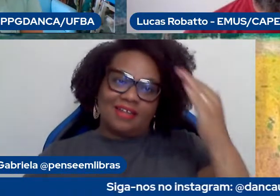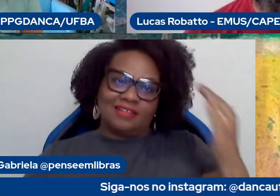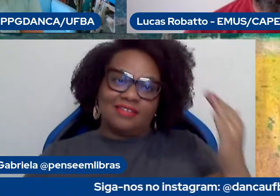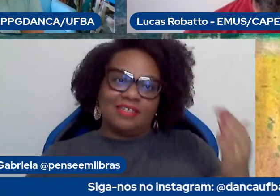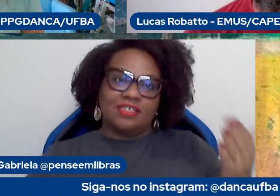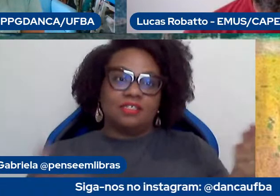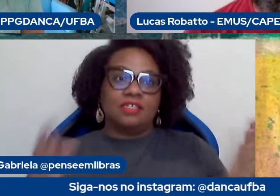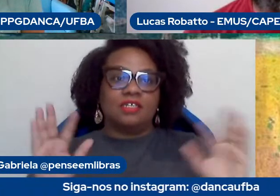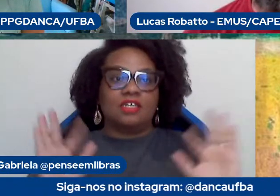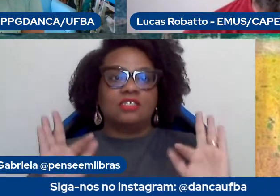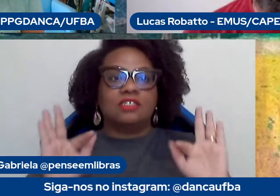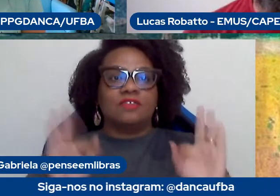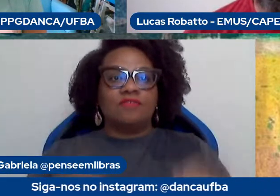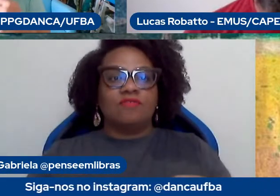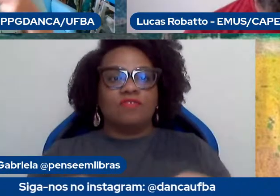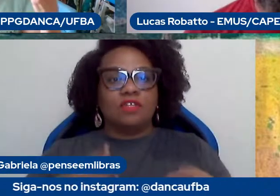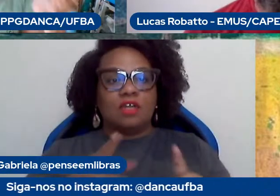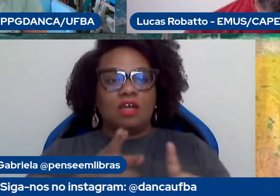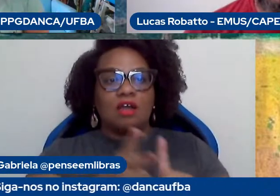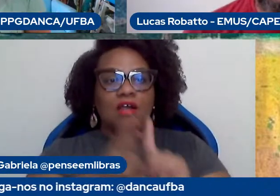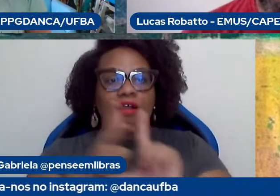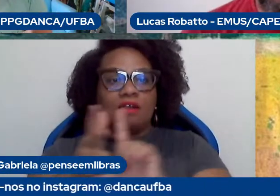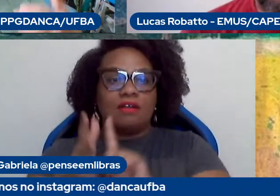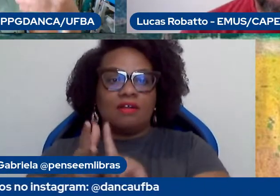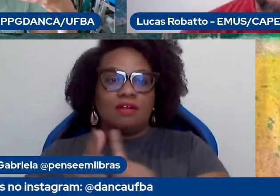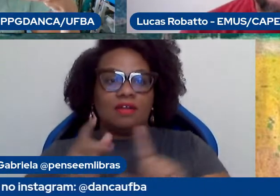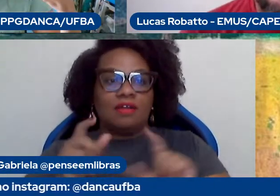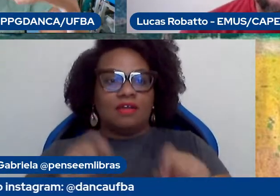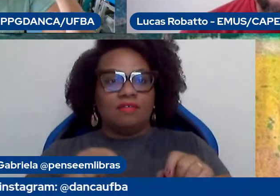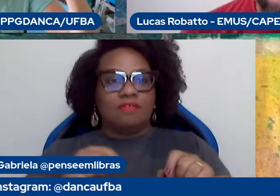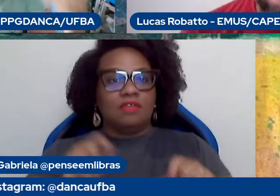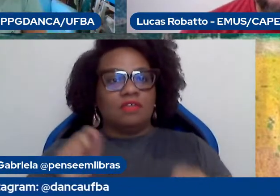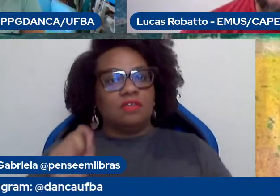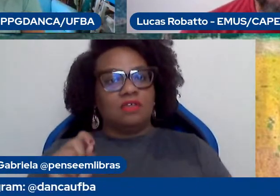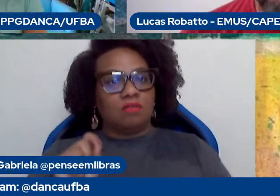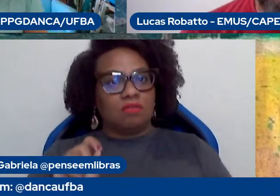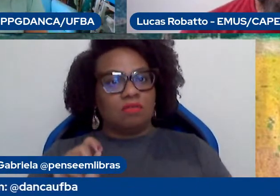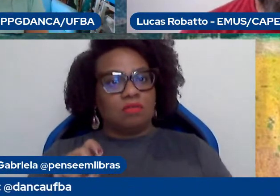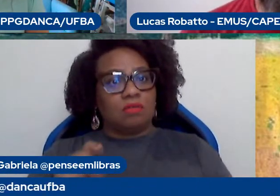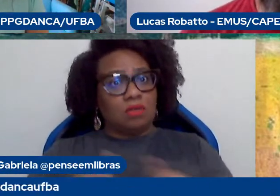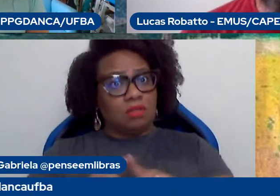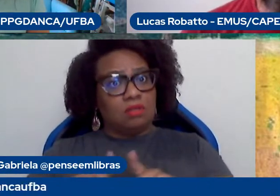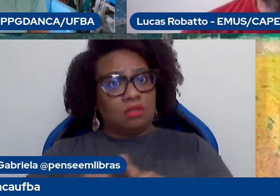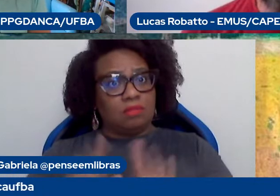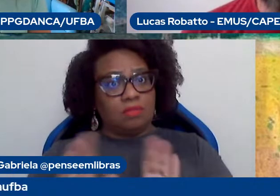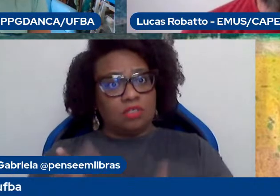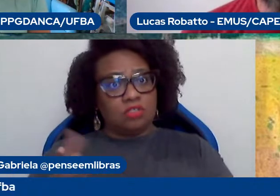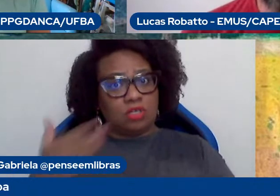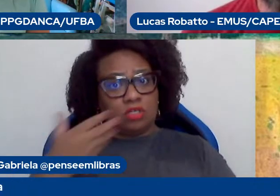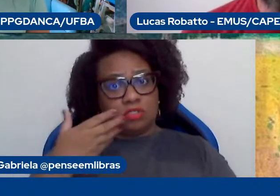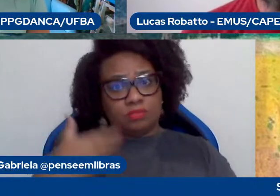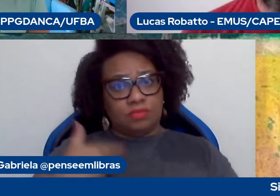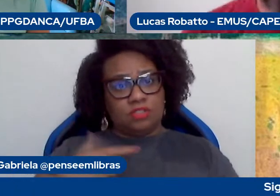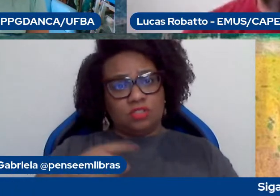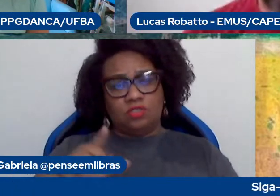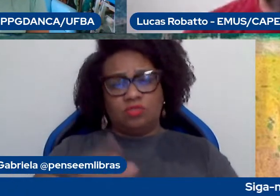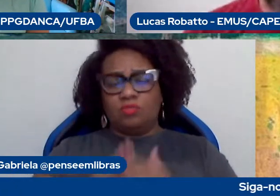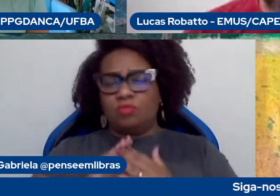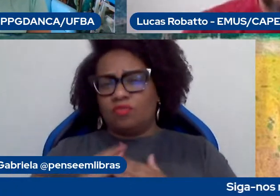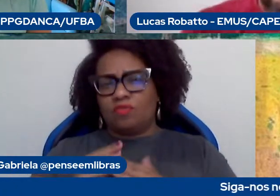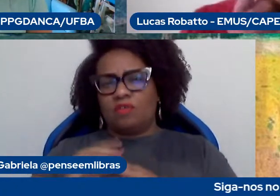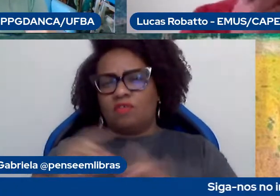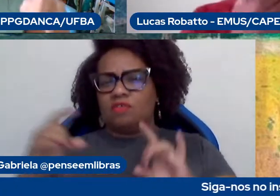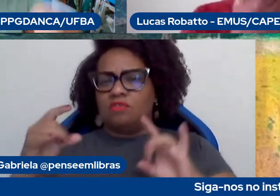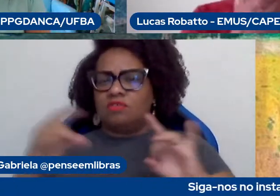finalizar aqui, né, mas, colocar isso, que a gente também foi solicitado para vocês não renunciarem, né, vocês não estão lá,